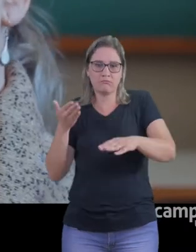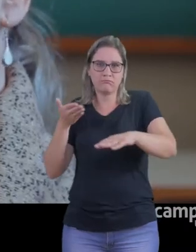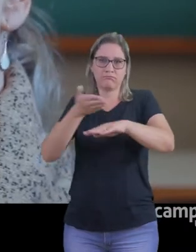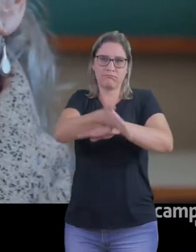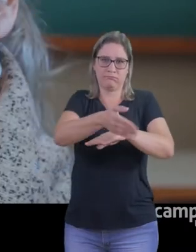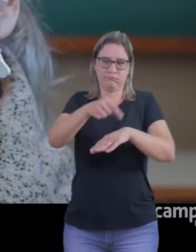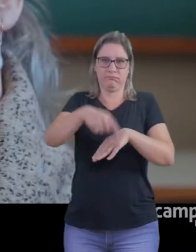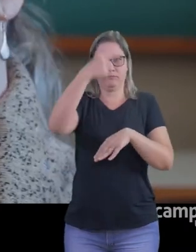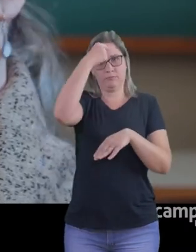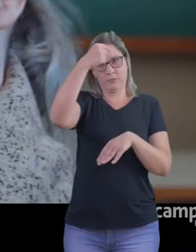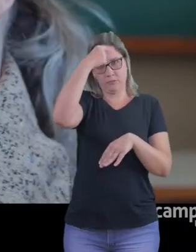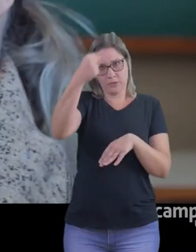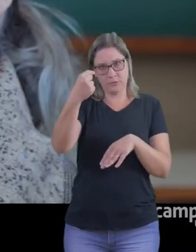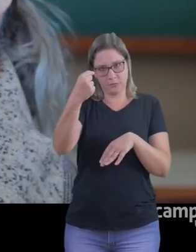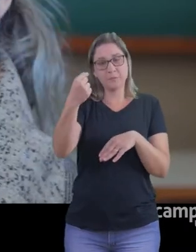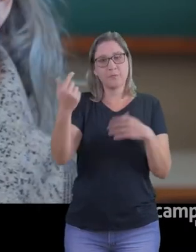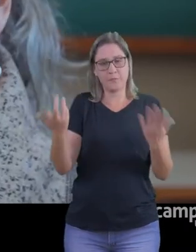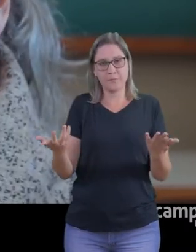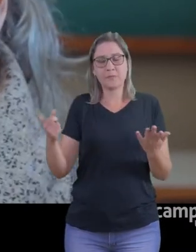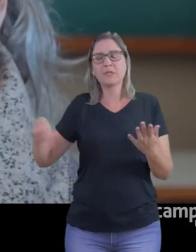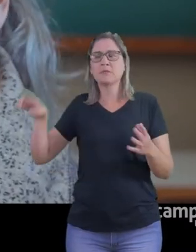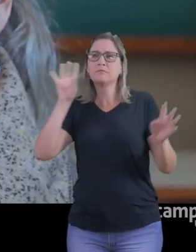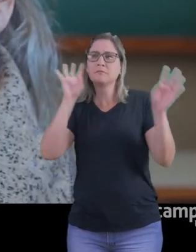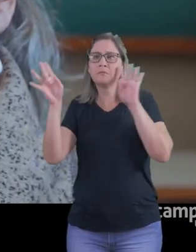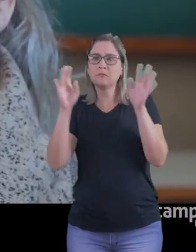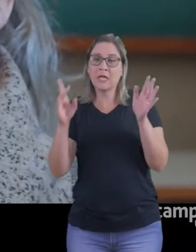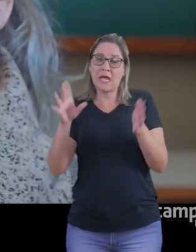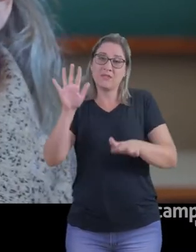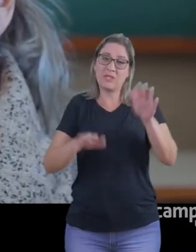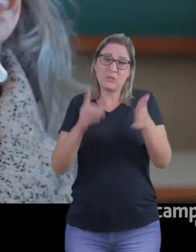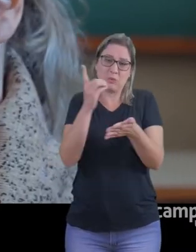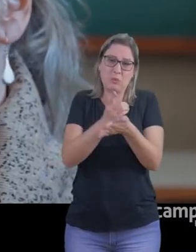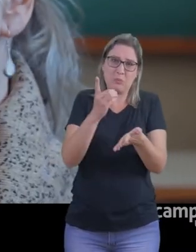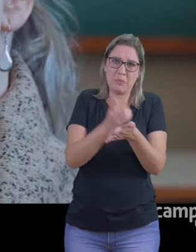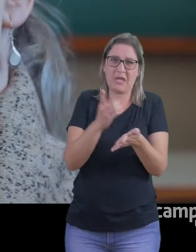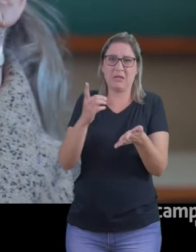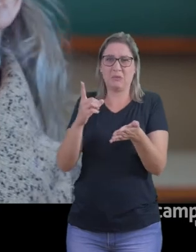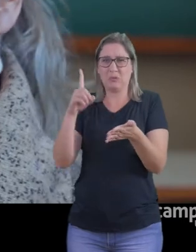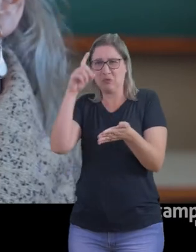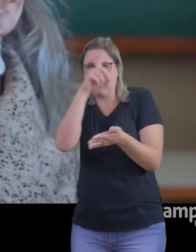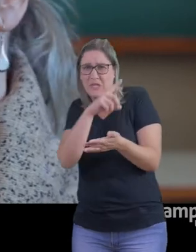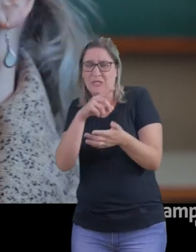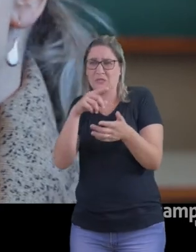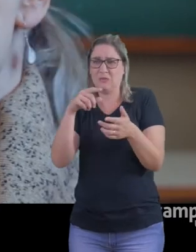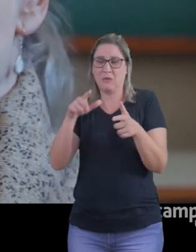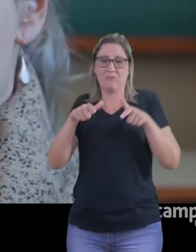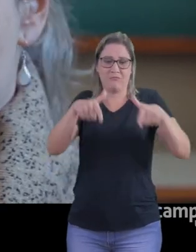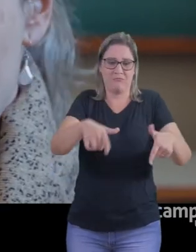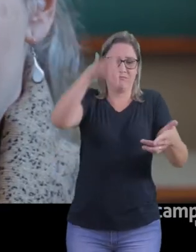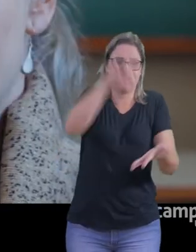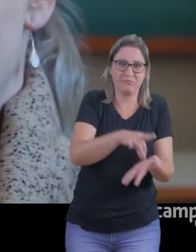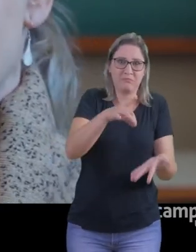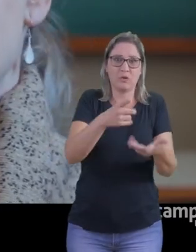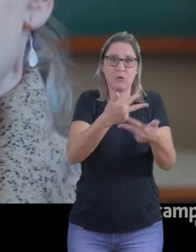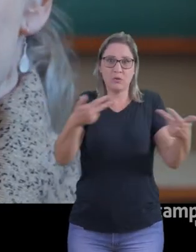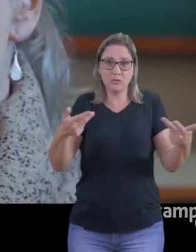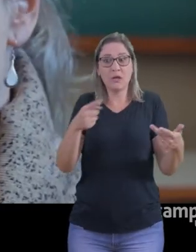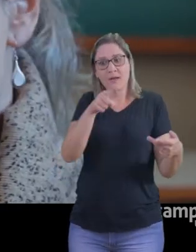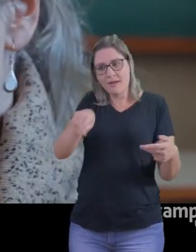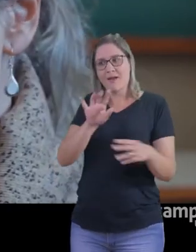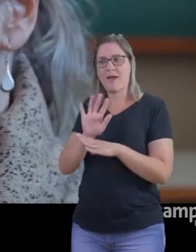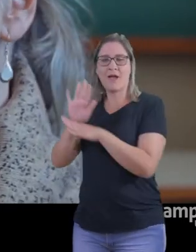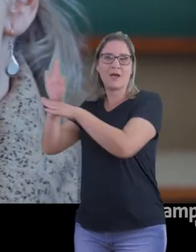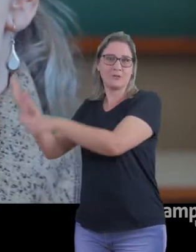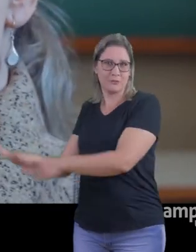E ela pensa na facilitação de documentos, a burocracia para validação de ensino médio, por exemplo, ela é